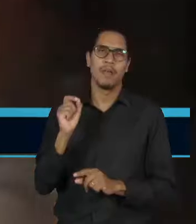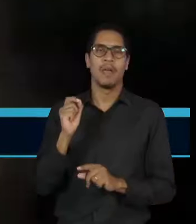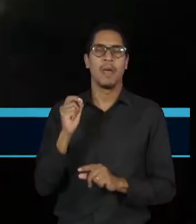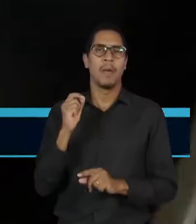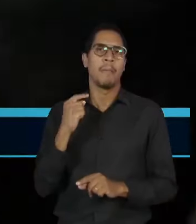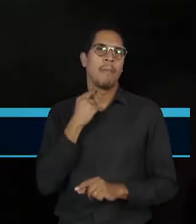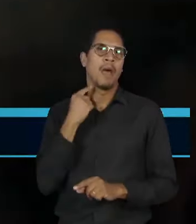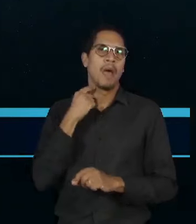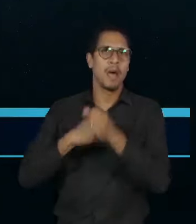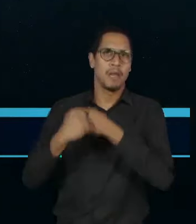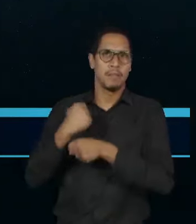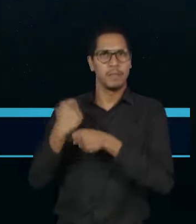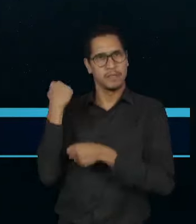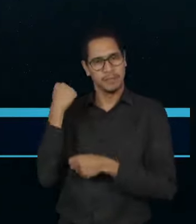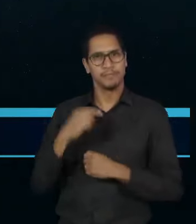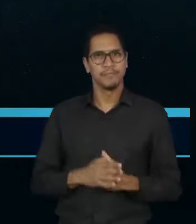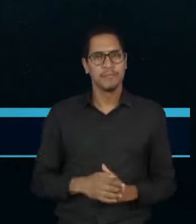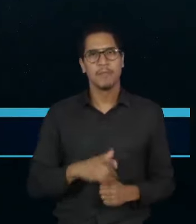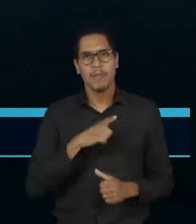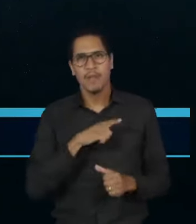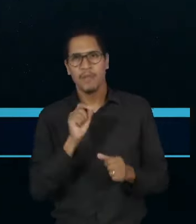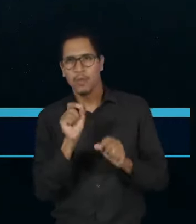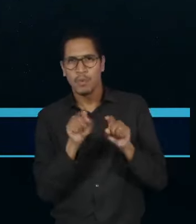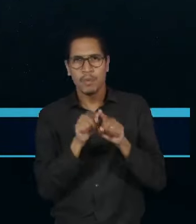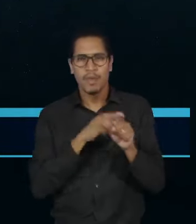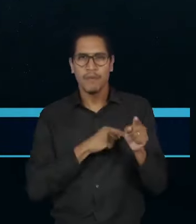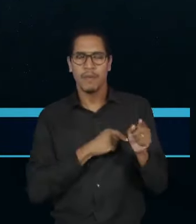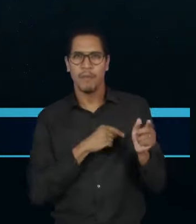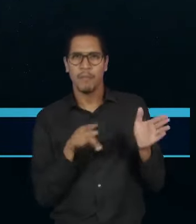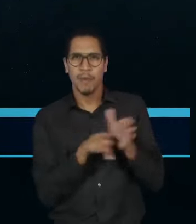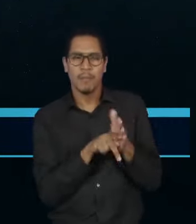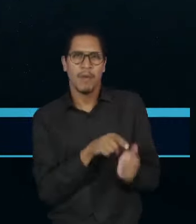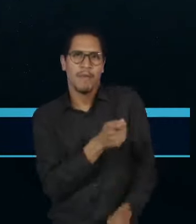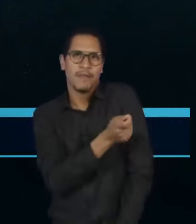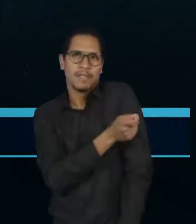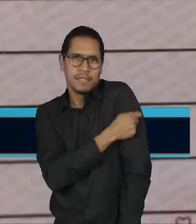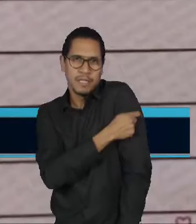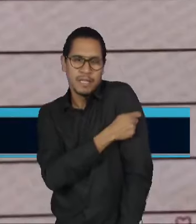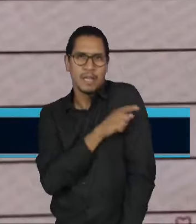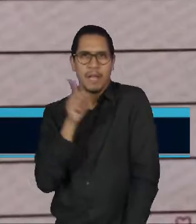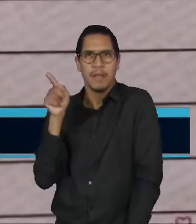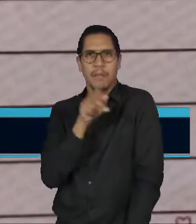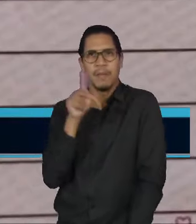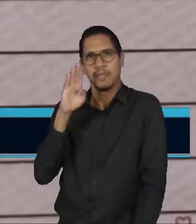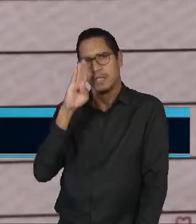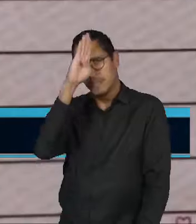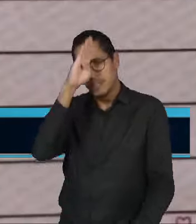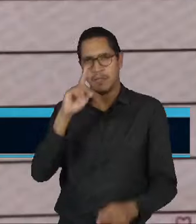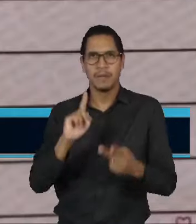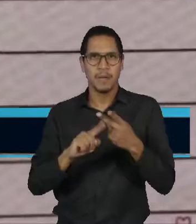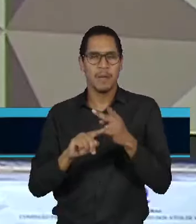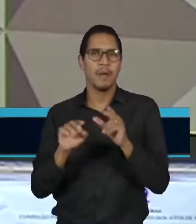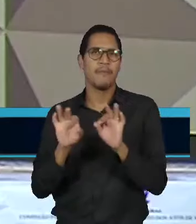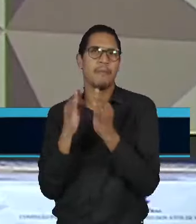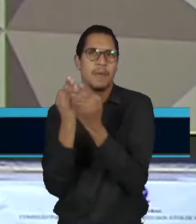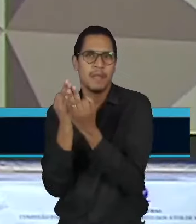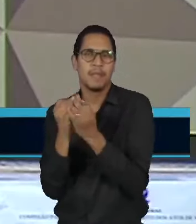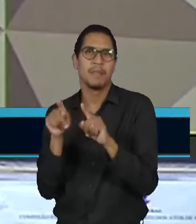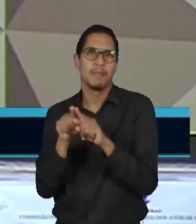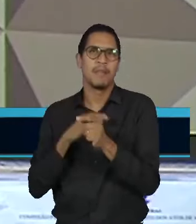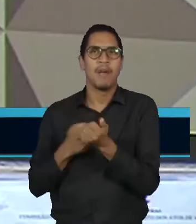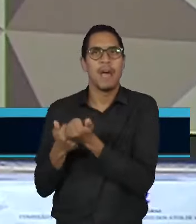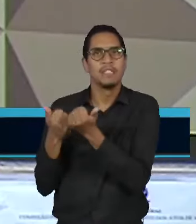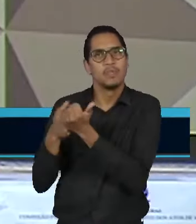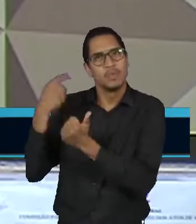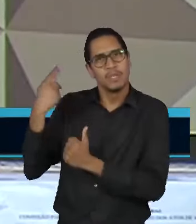na operação que investiga a falsificação de cartões de vacina de Jair Bolsonaro, parentes e assessores. Nesse